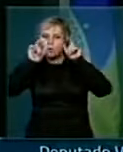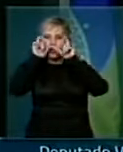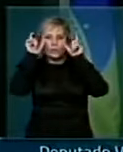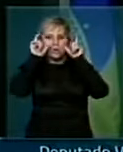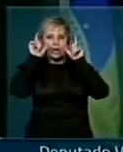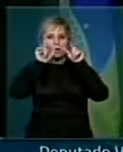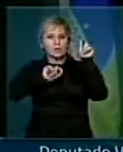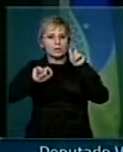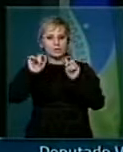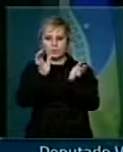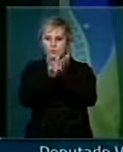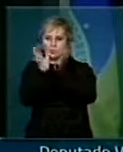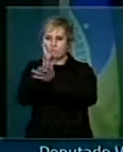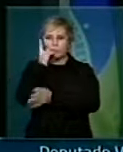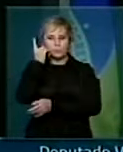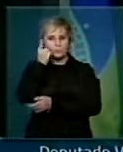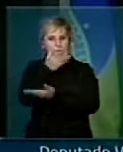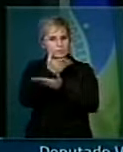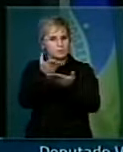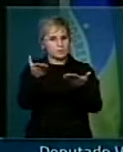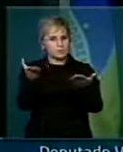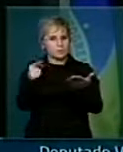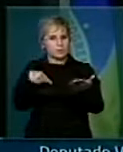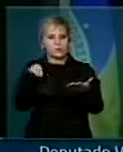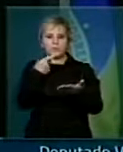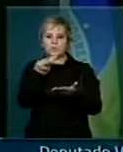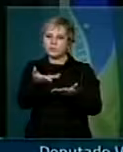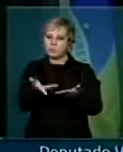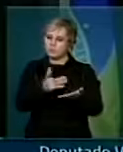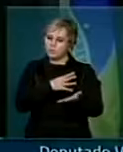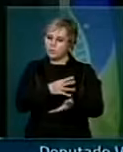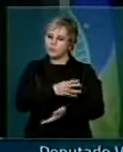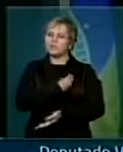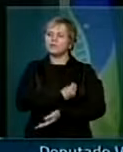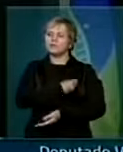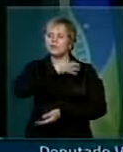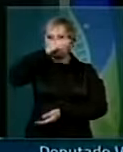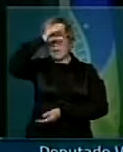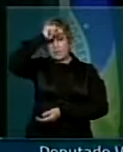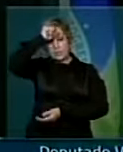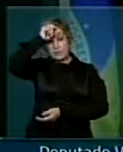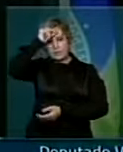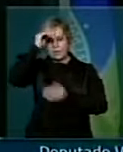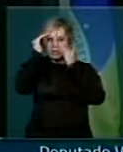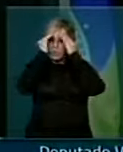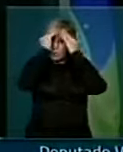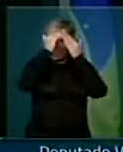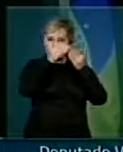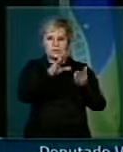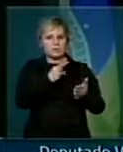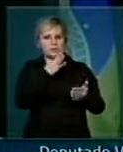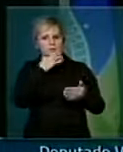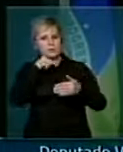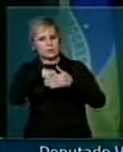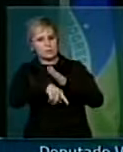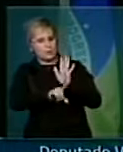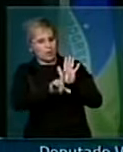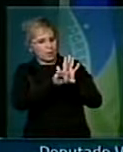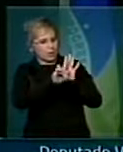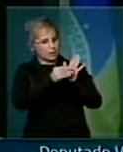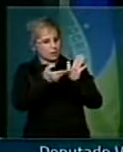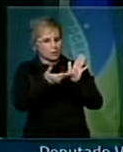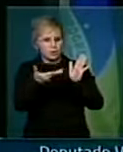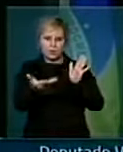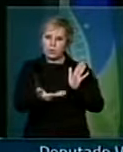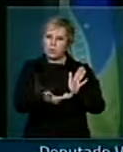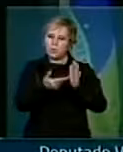os nossos parlamentares. Estamos aqui para aprender, para fazer valer o que tem na lei. E num país onde o preconceito